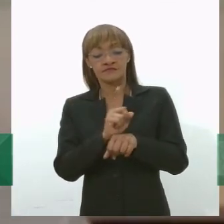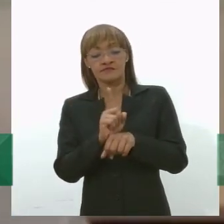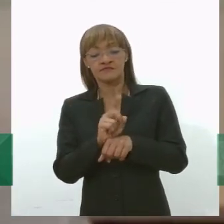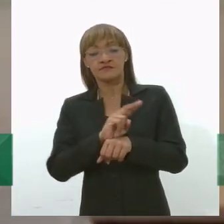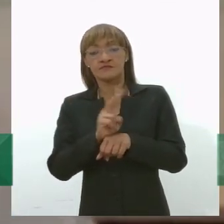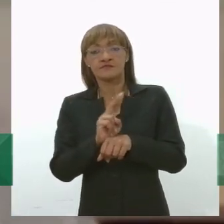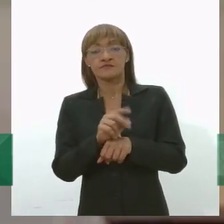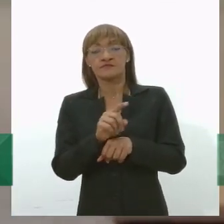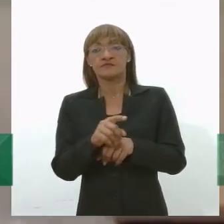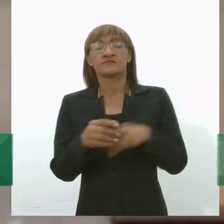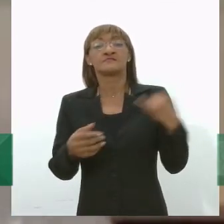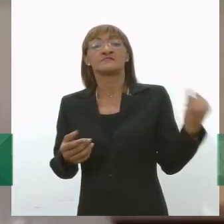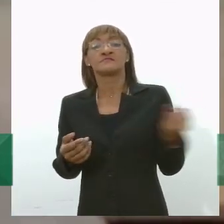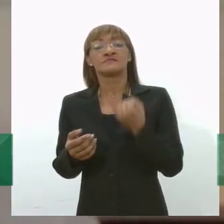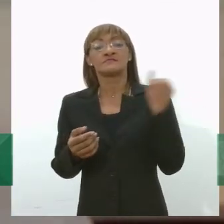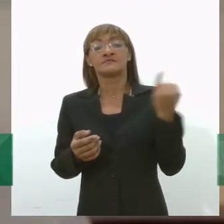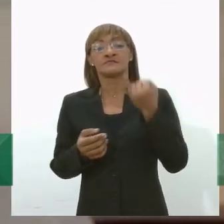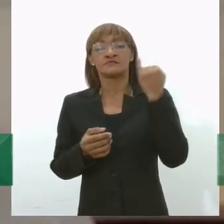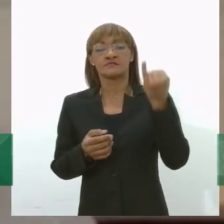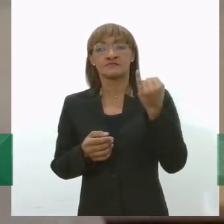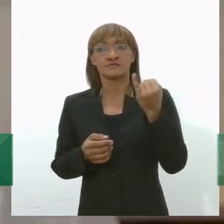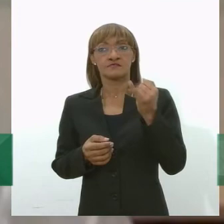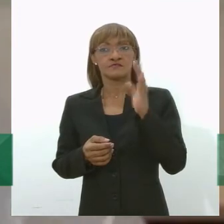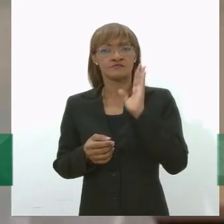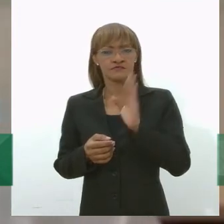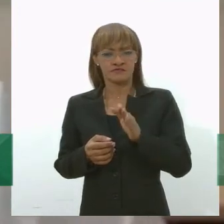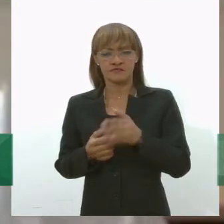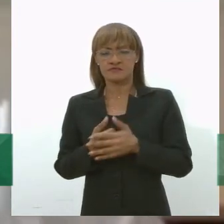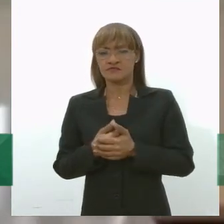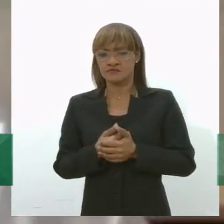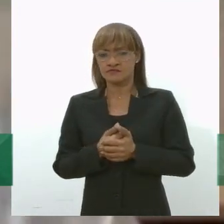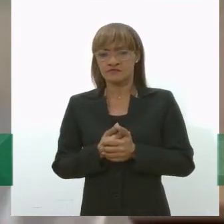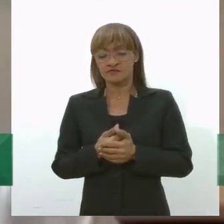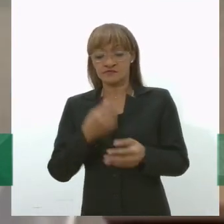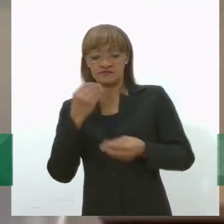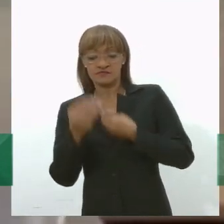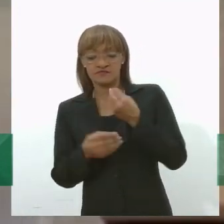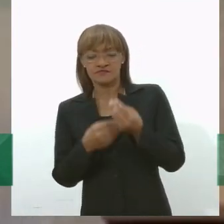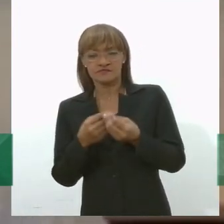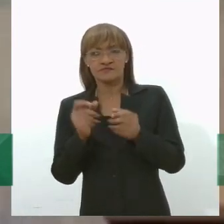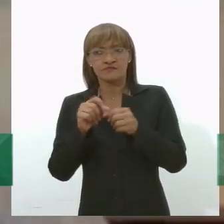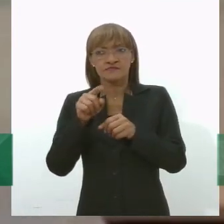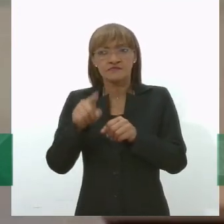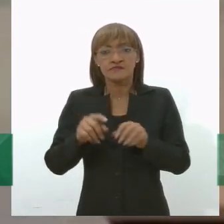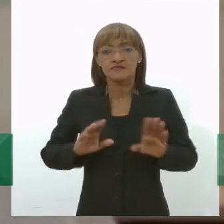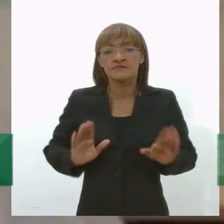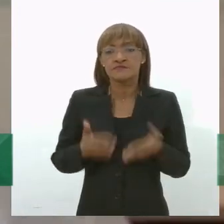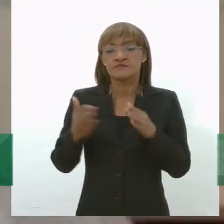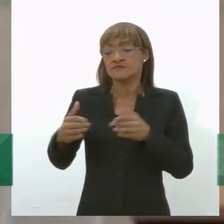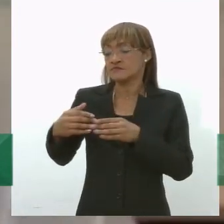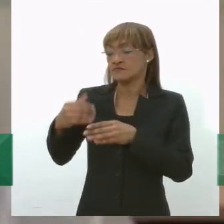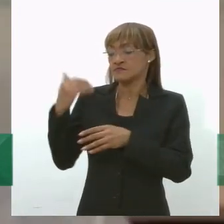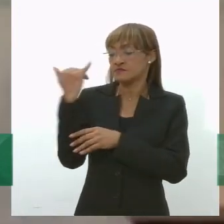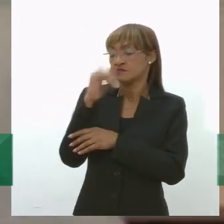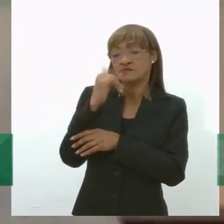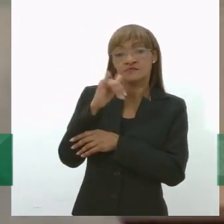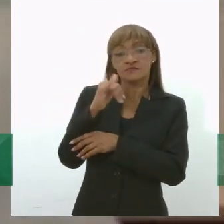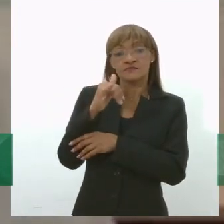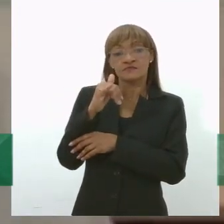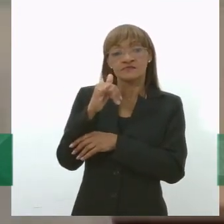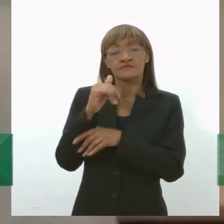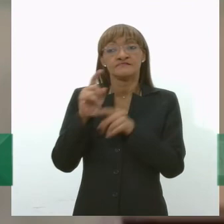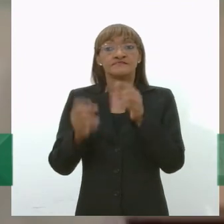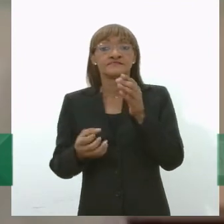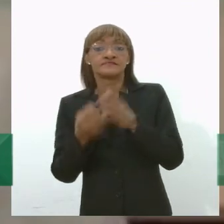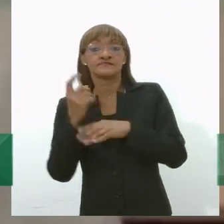política pública corrente a rota tecnológica porque a partir do momento que a gente fala incentivar a geração de energia elétrica a partir de resíduos a gente não está